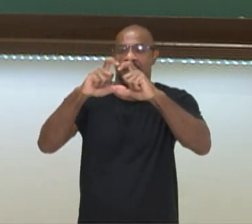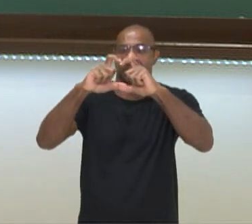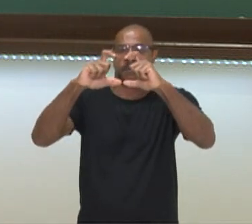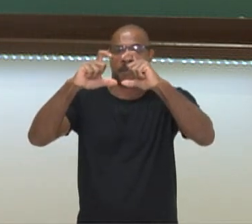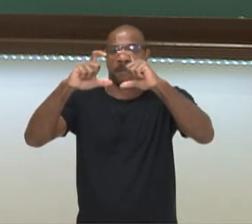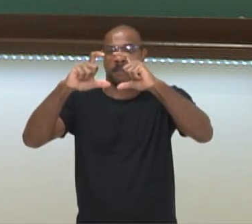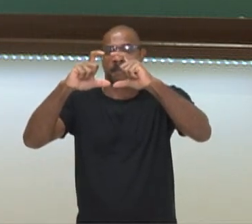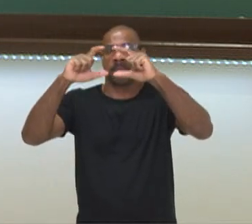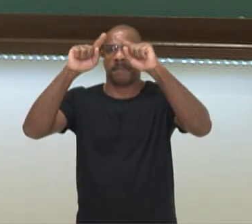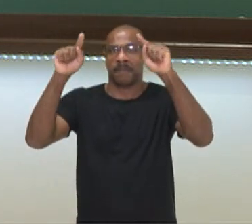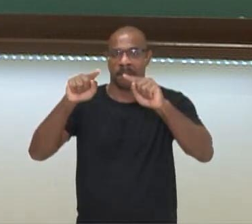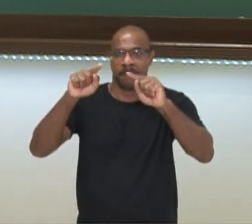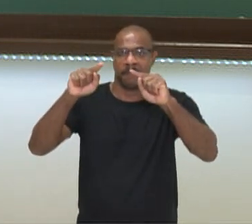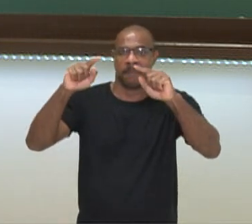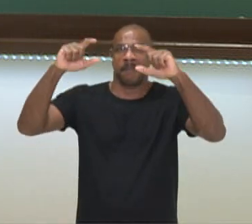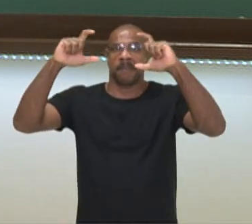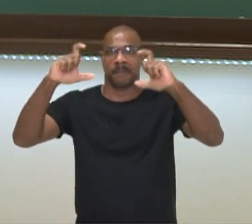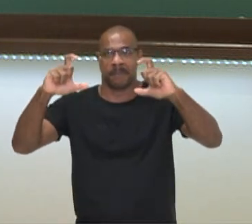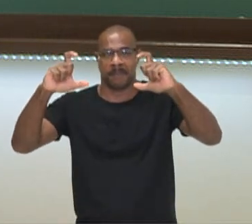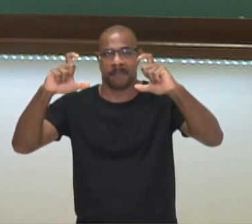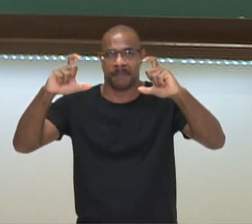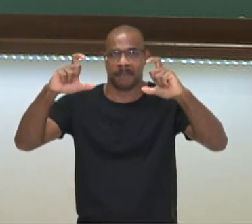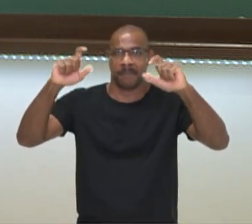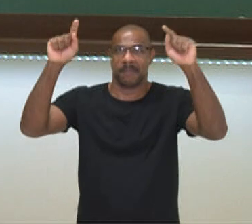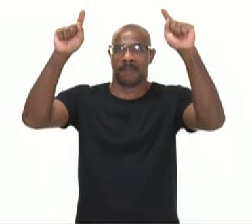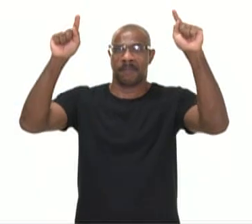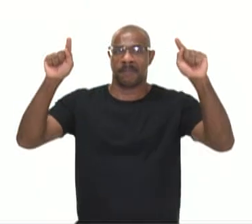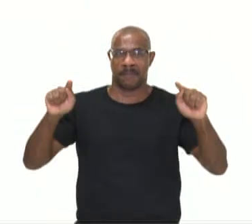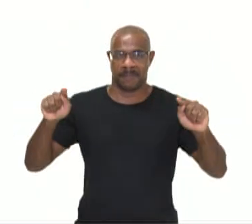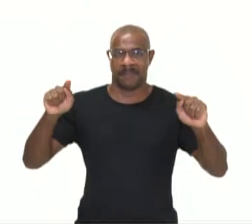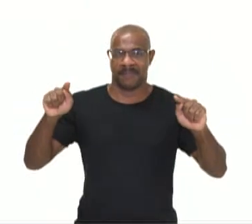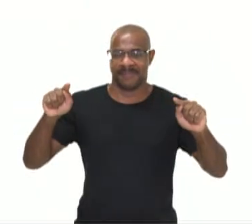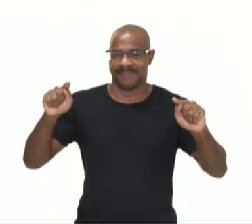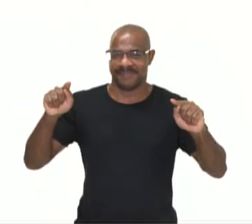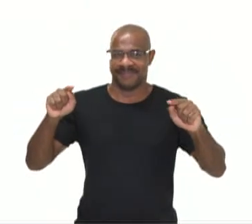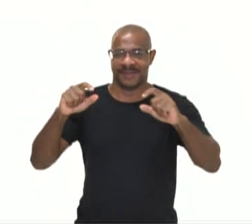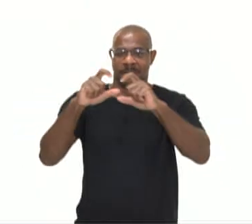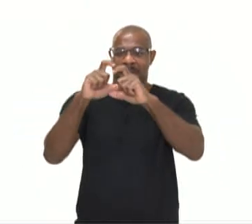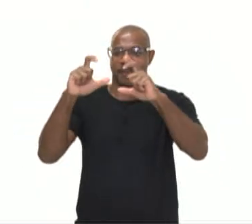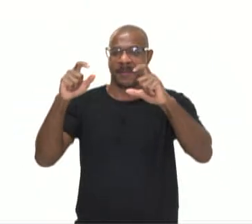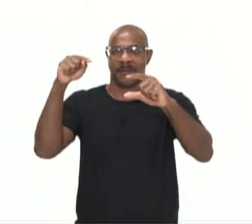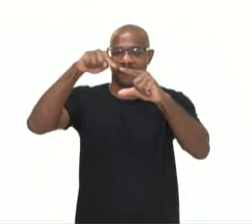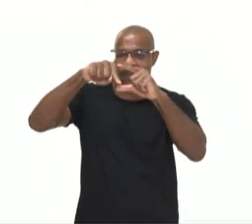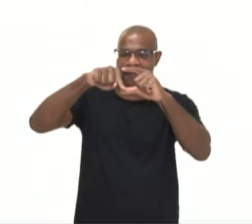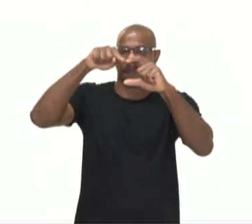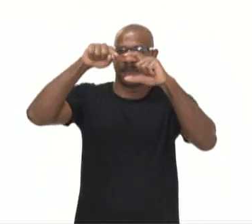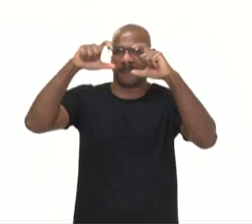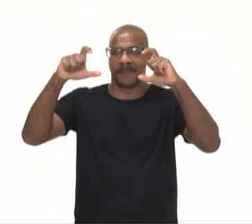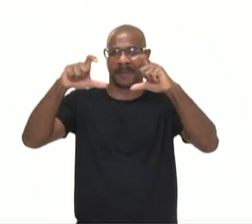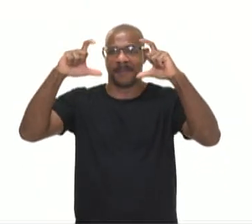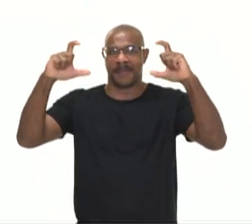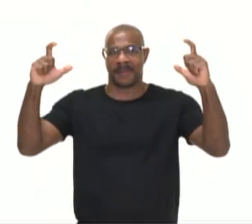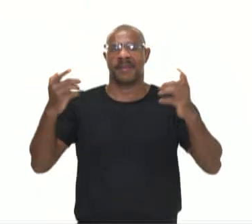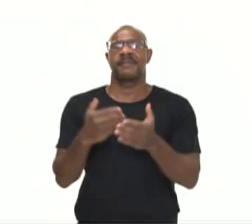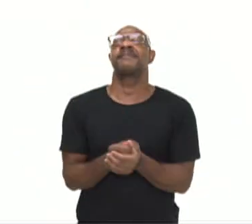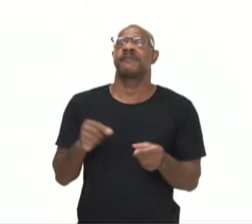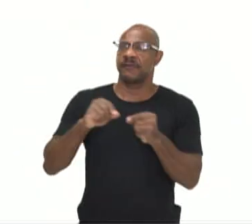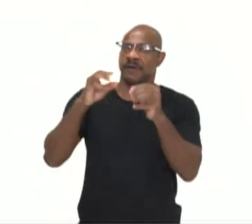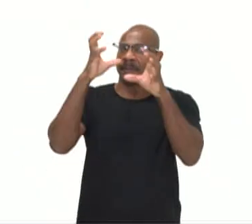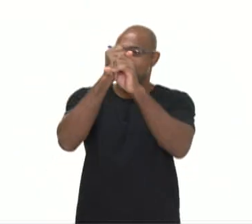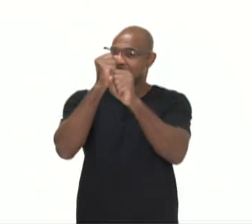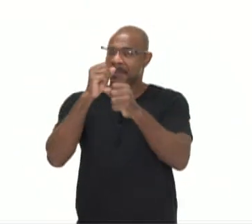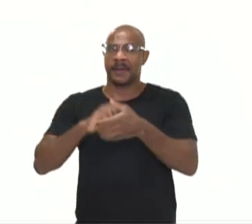Depois, então, seria os colchetes. Não tenho mais parênteses, eles já foram todos resolvidos. Resolvo os